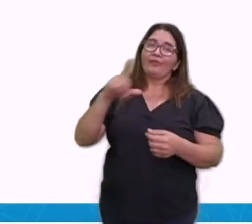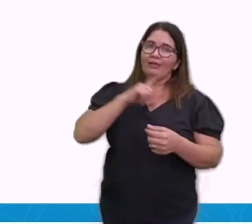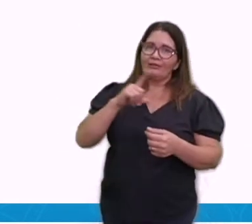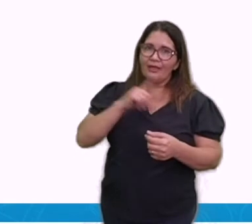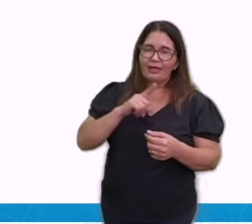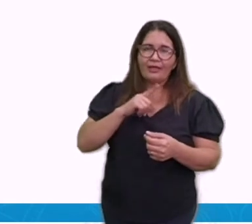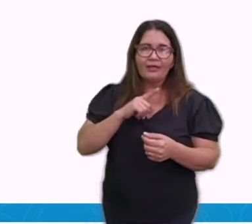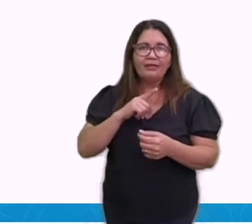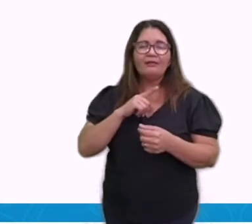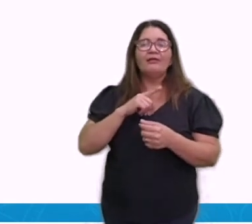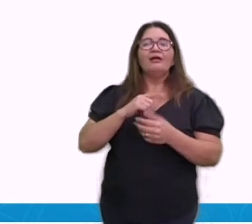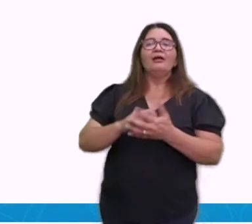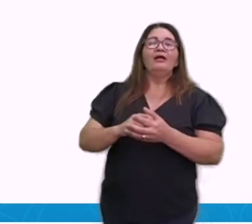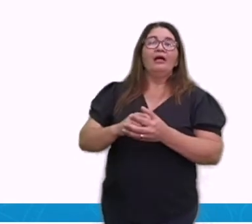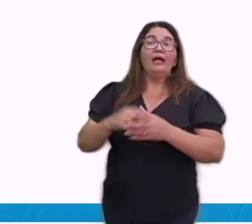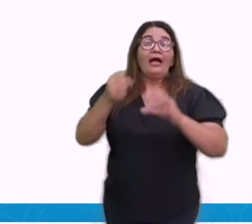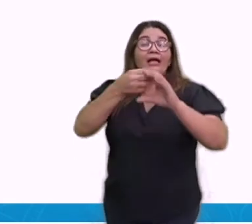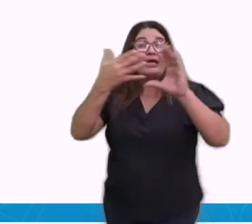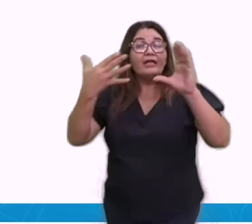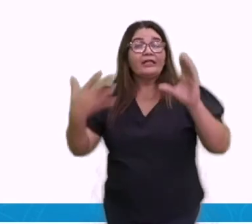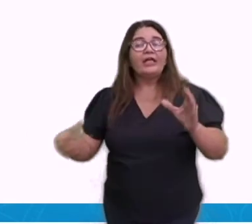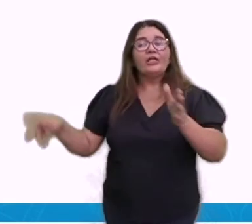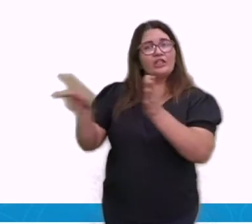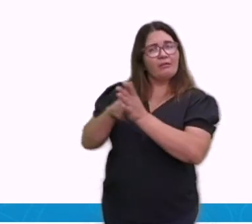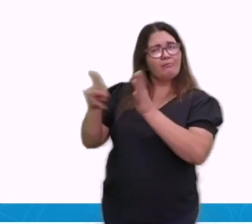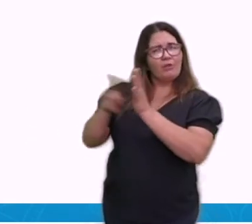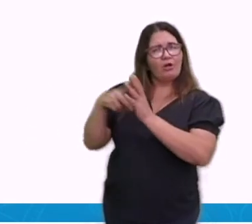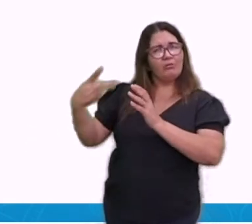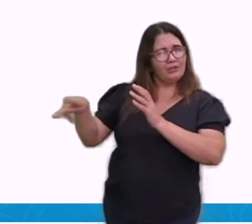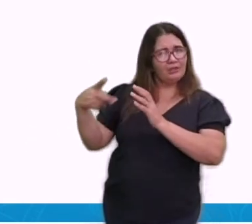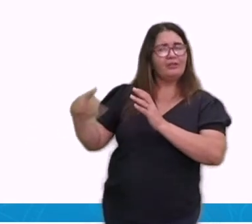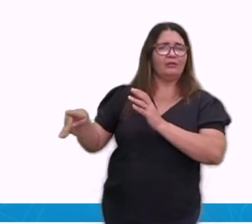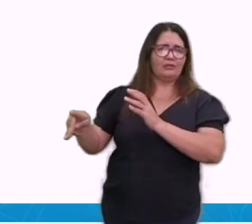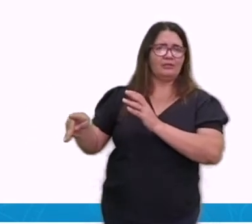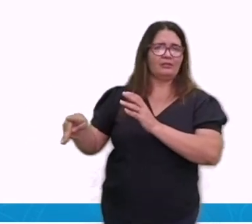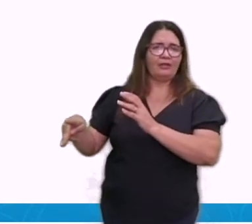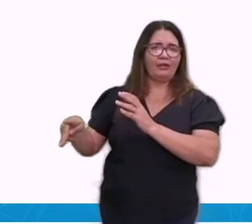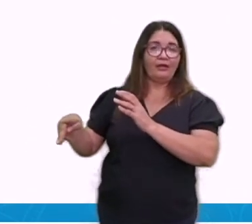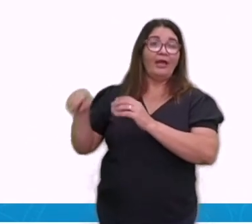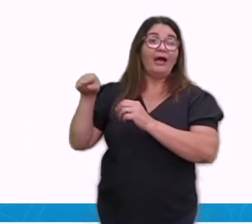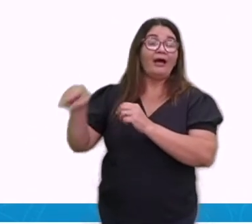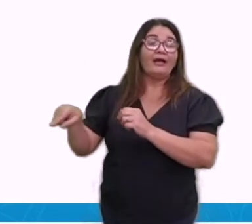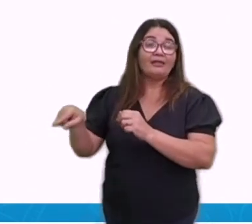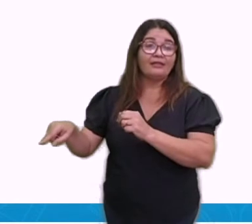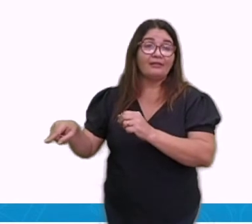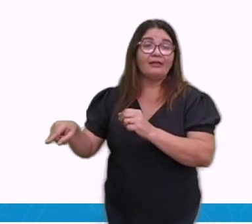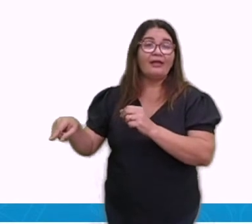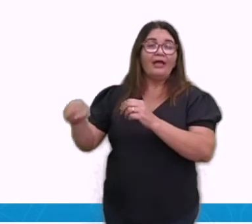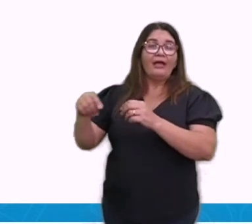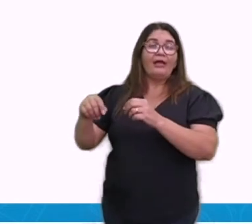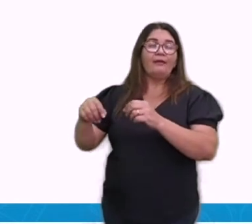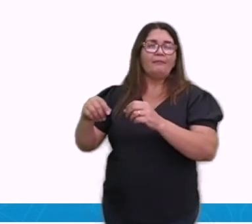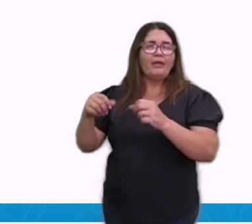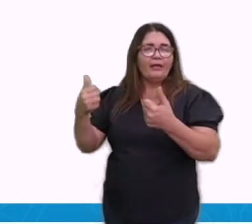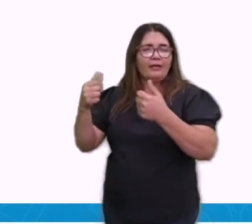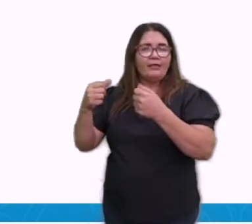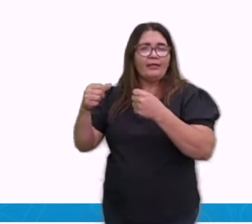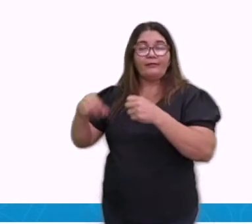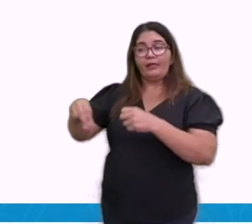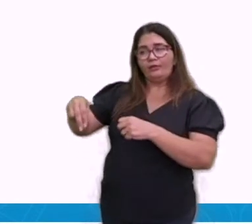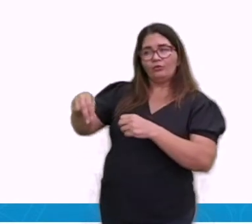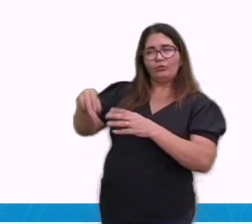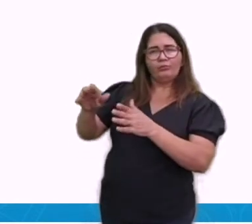diferençazinha, mas a predominância na região sul é do clima subtropical. Nas demais